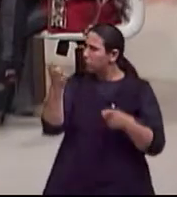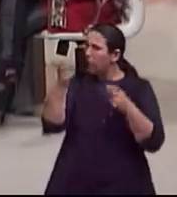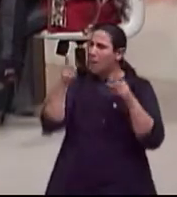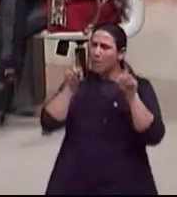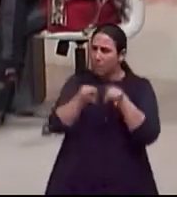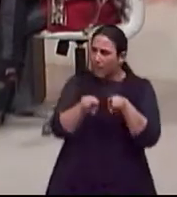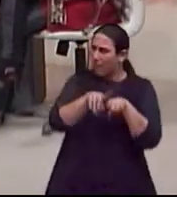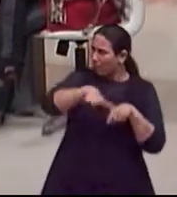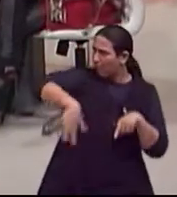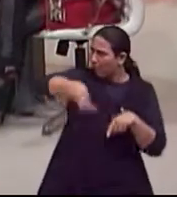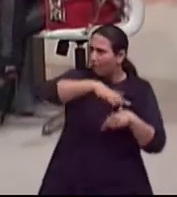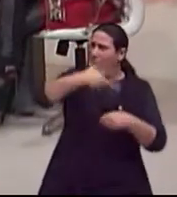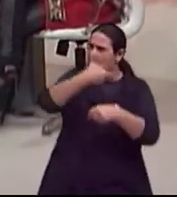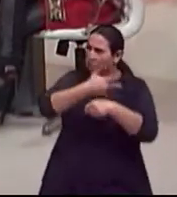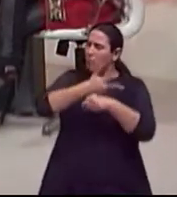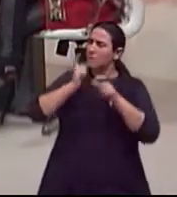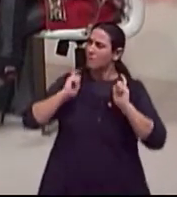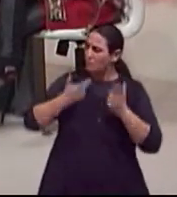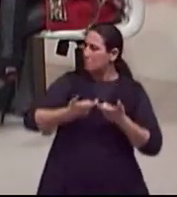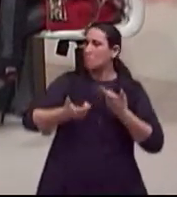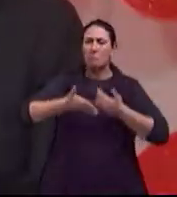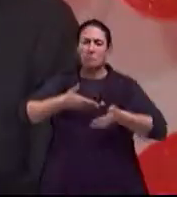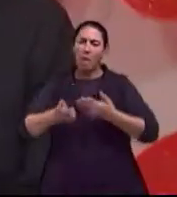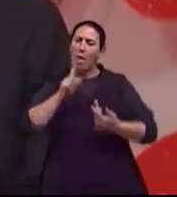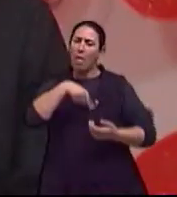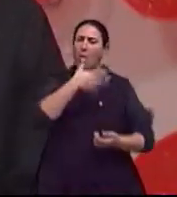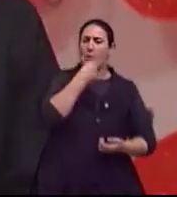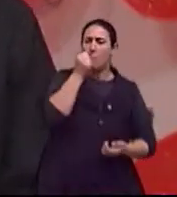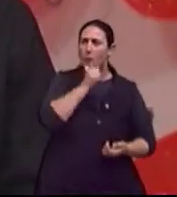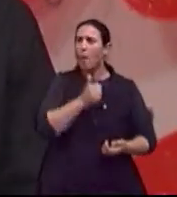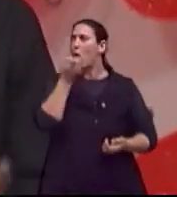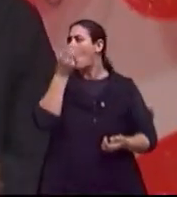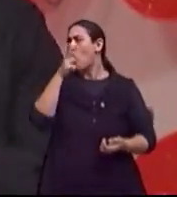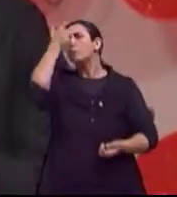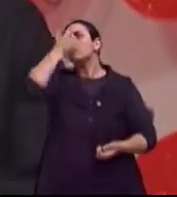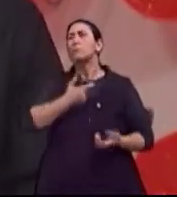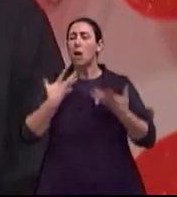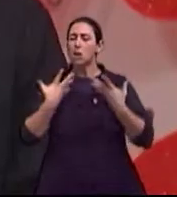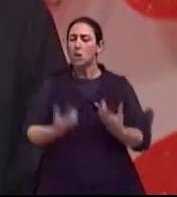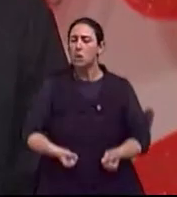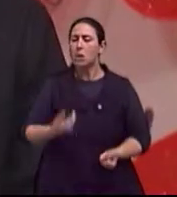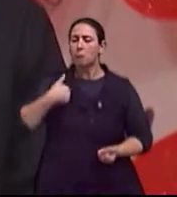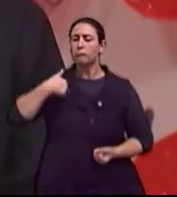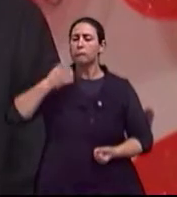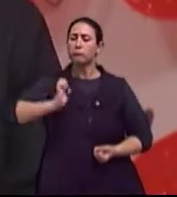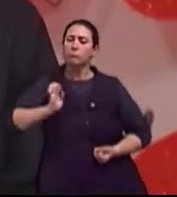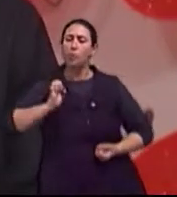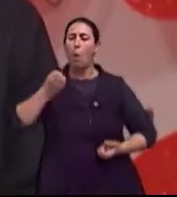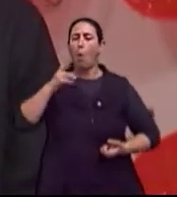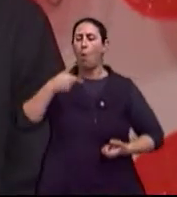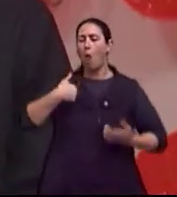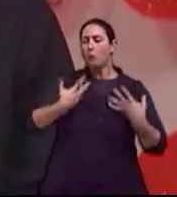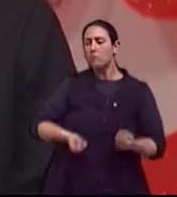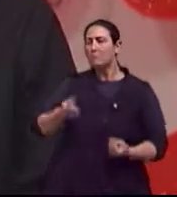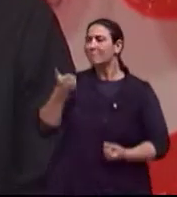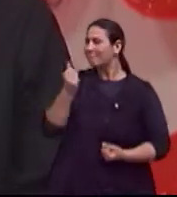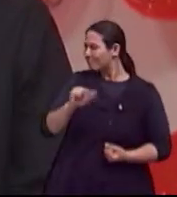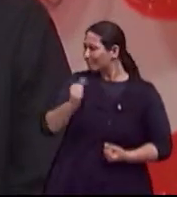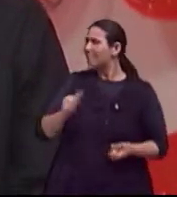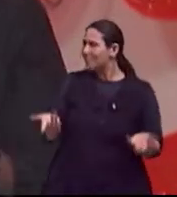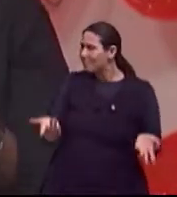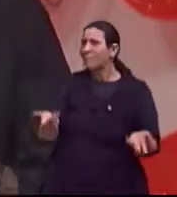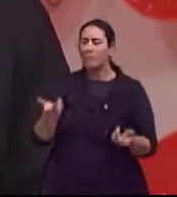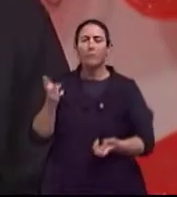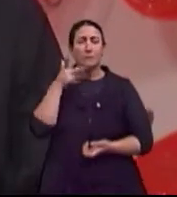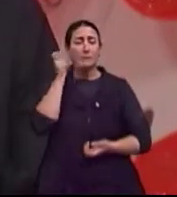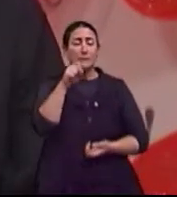serem héteros ou homos. A gente, em um filme novo que fiz recentemente, a gente criou um término que